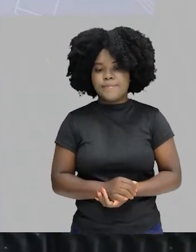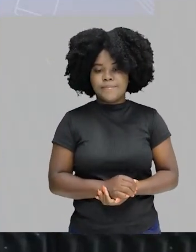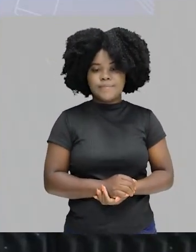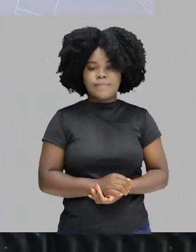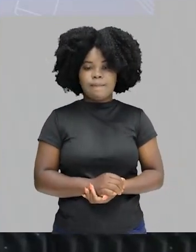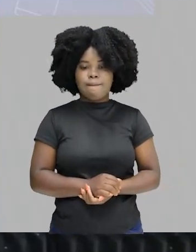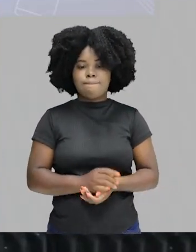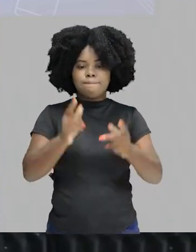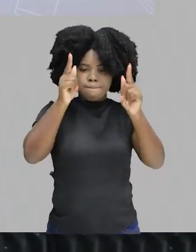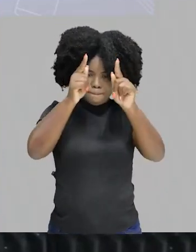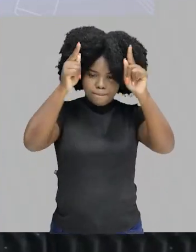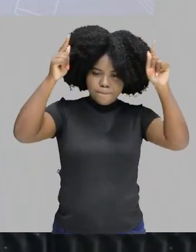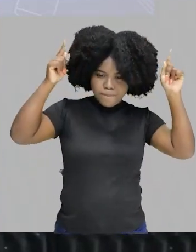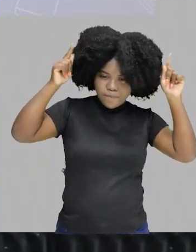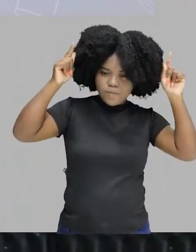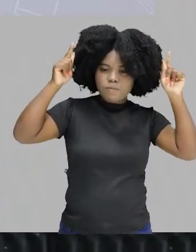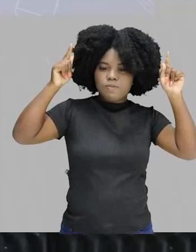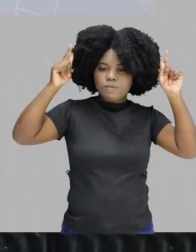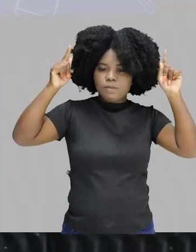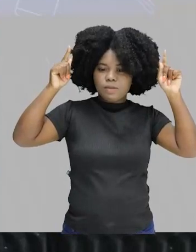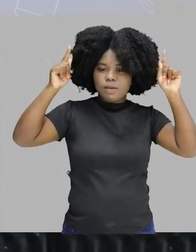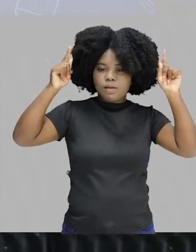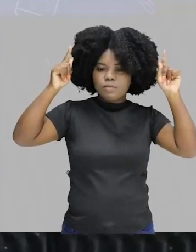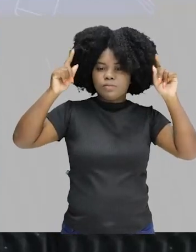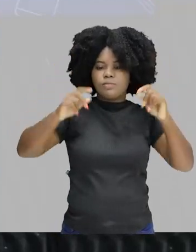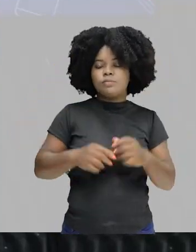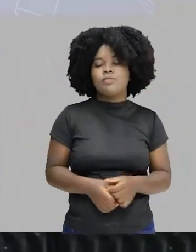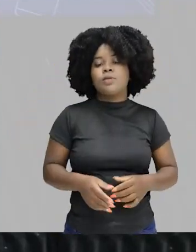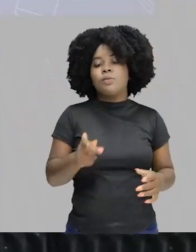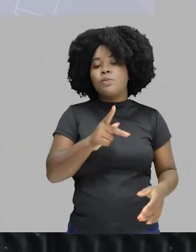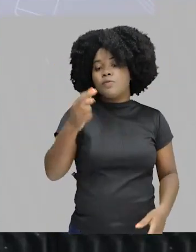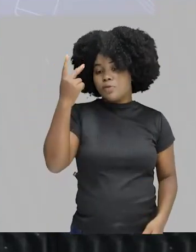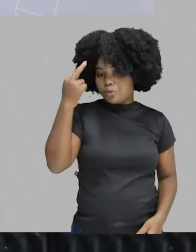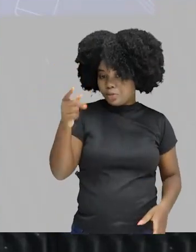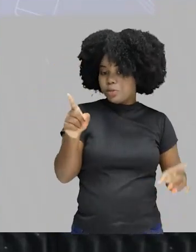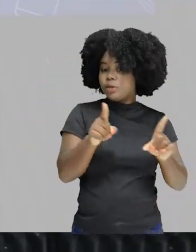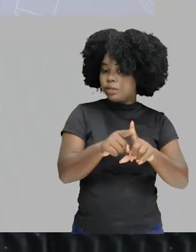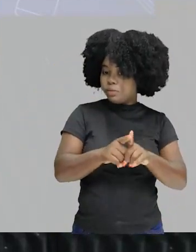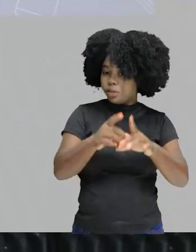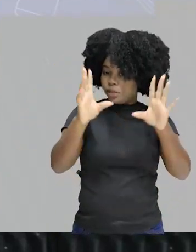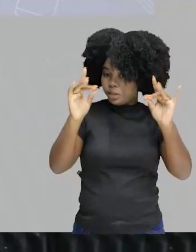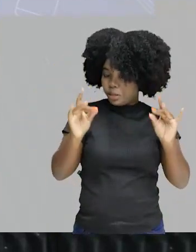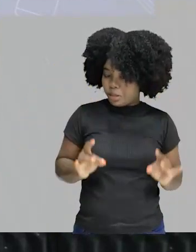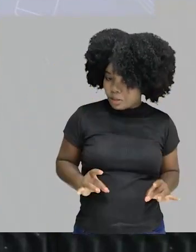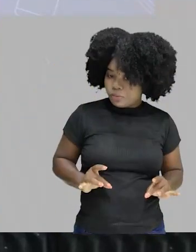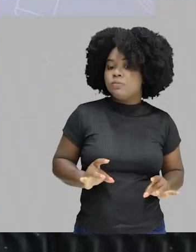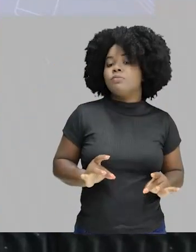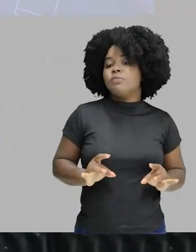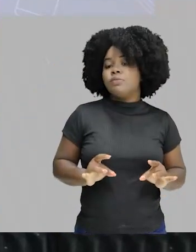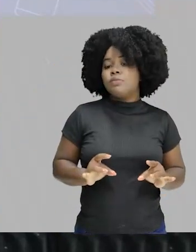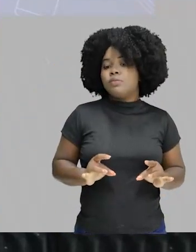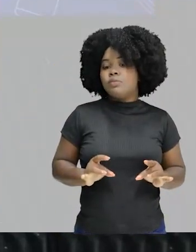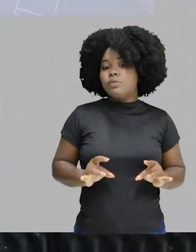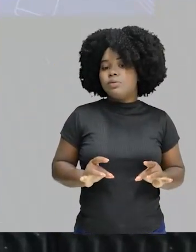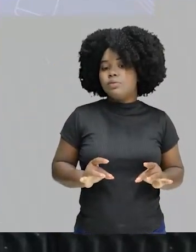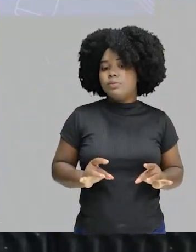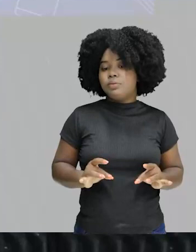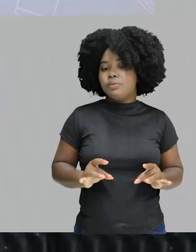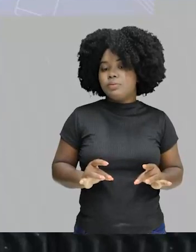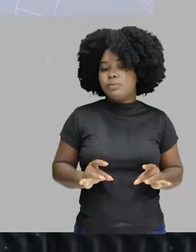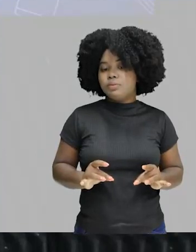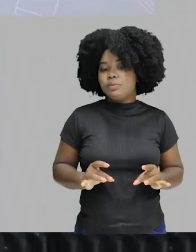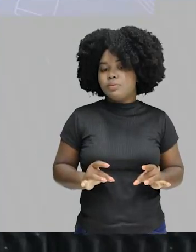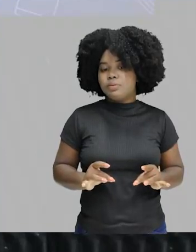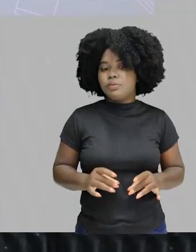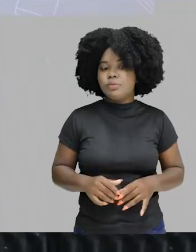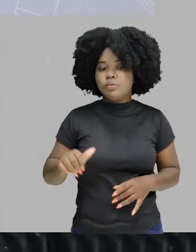Elad, da Grécia, como a gente chama. Ali, o professor de história também dá uma mão bacana, porque ele dá uma aula sobre isso para a gente também. Então, aqui,